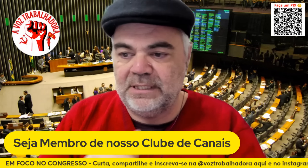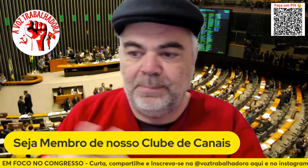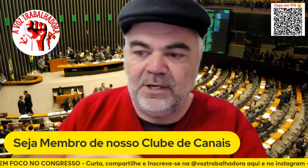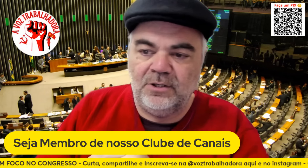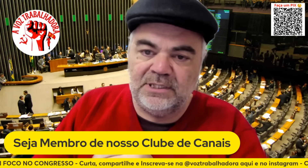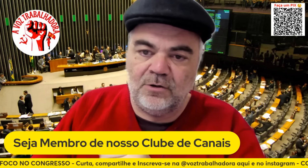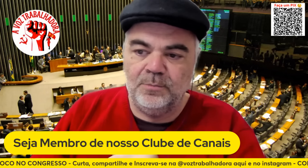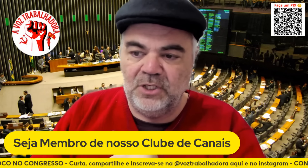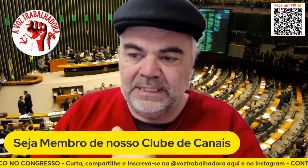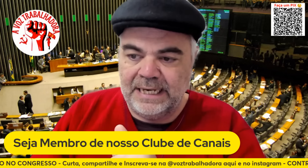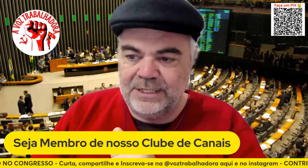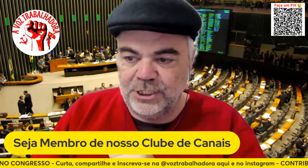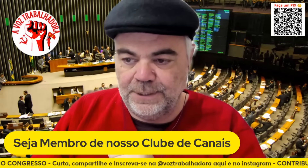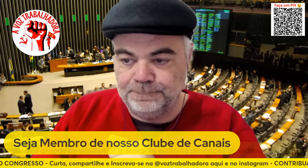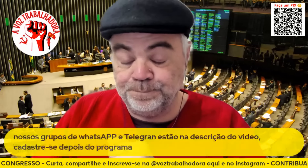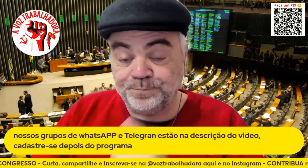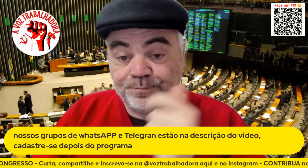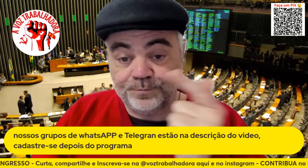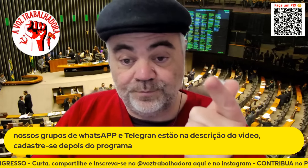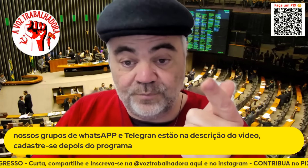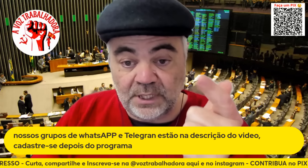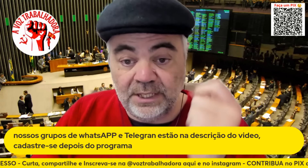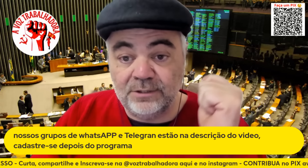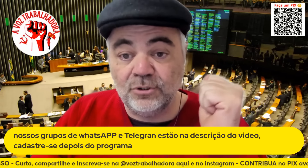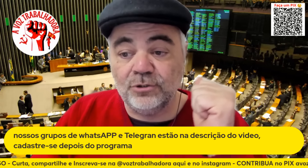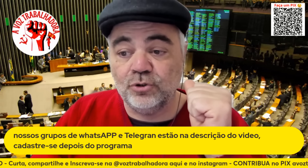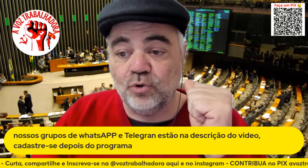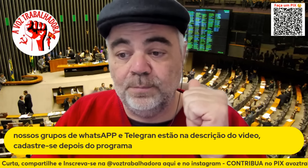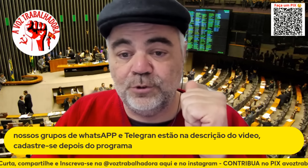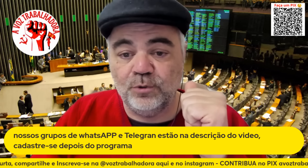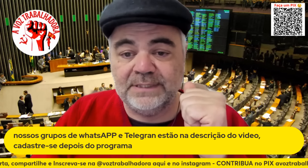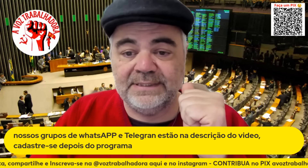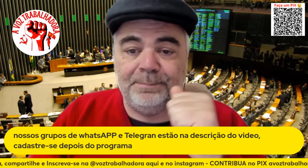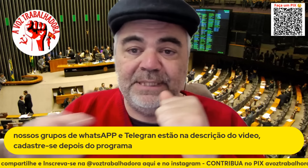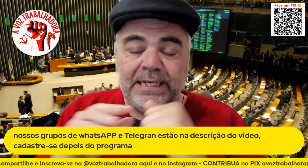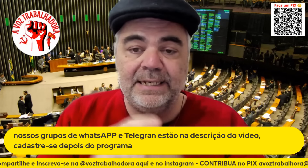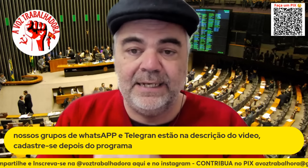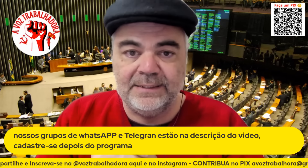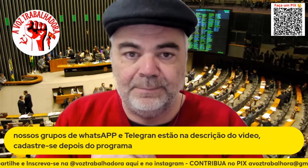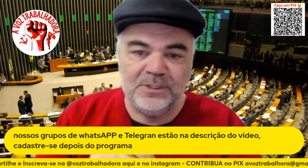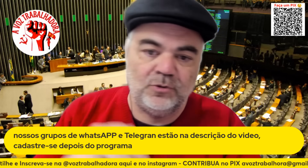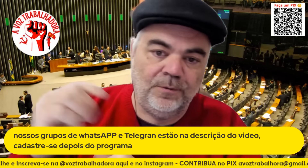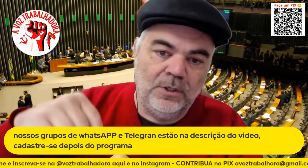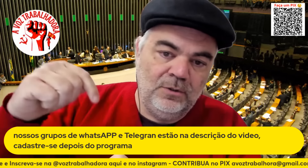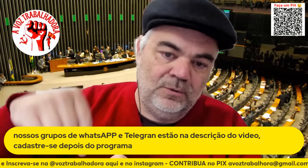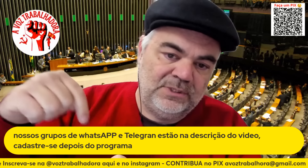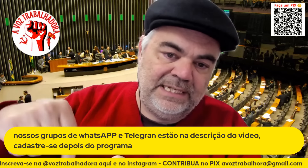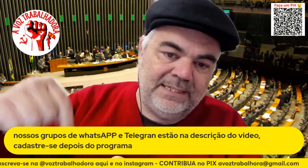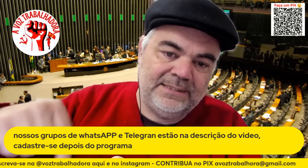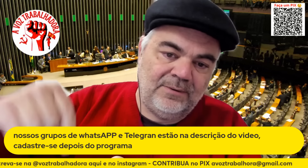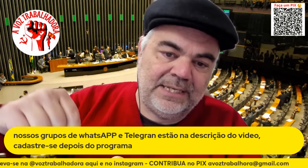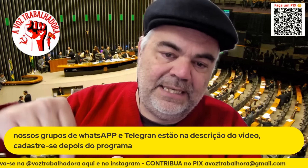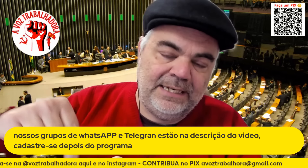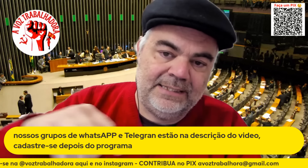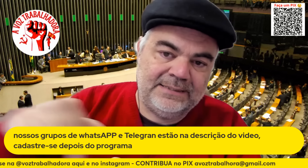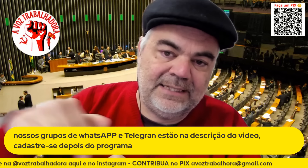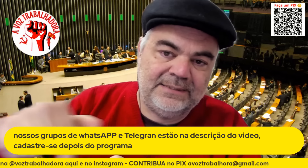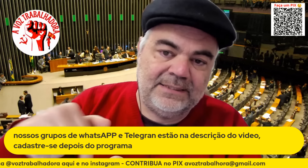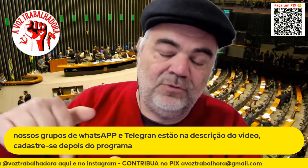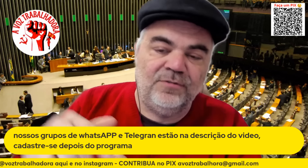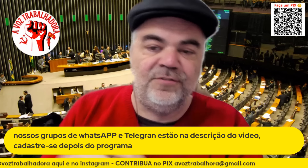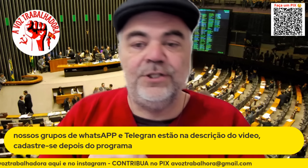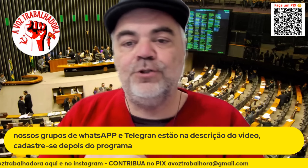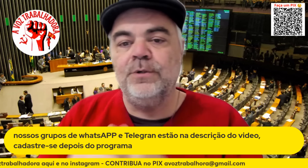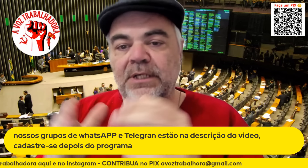membro entrar pra nossa comunidade aí e os nossos grupos de WhatsApp e Telegram tá pessoal os links estão aqui na